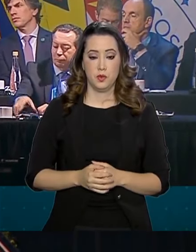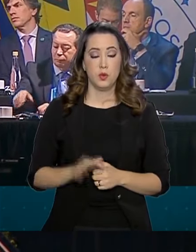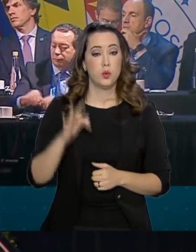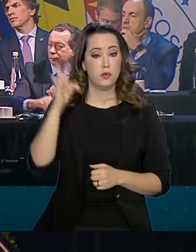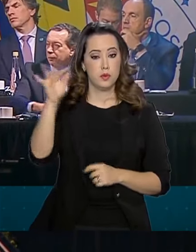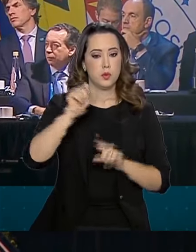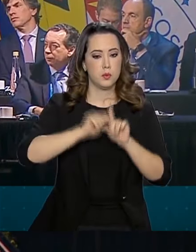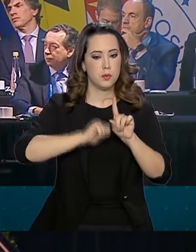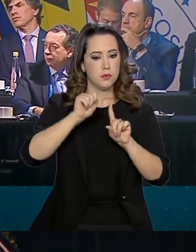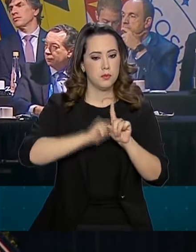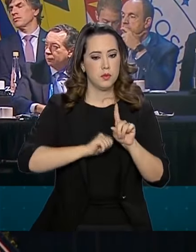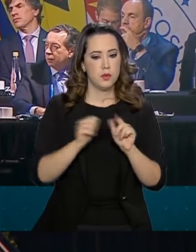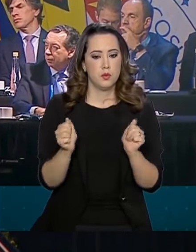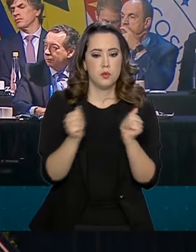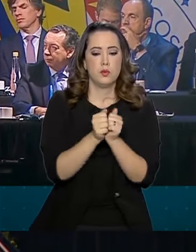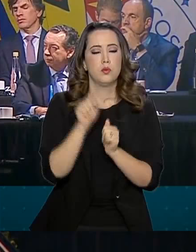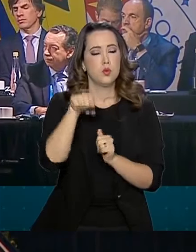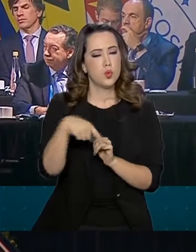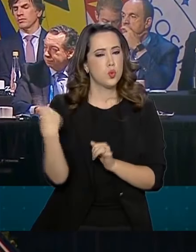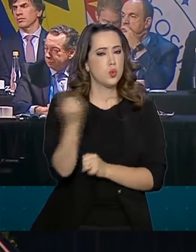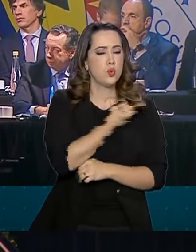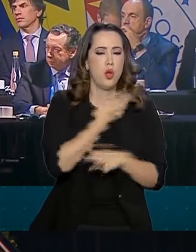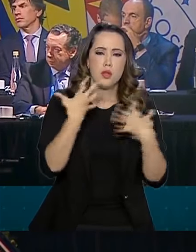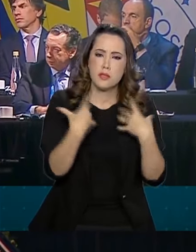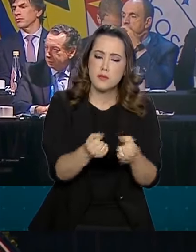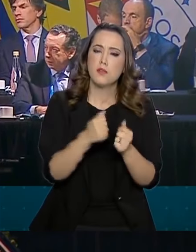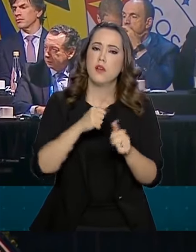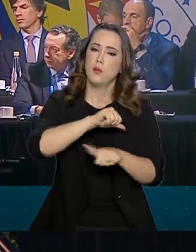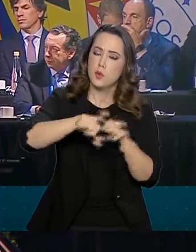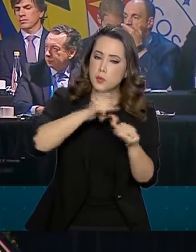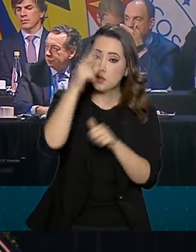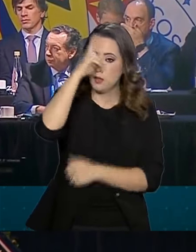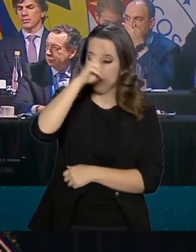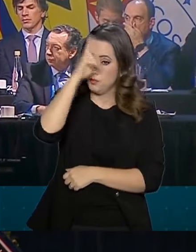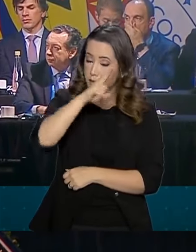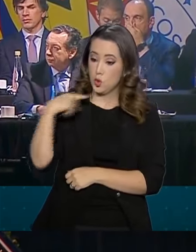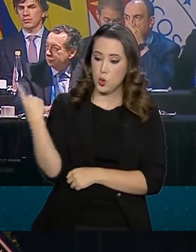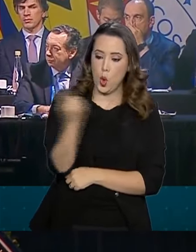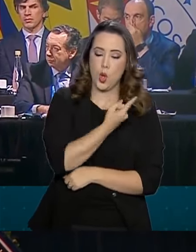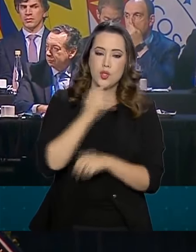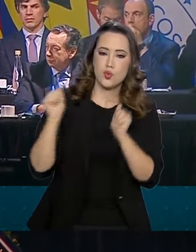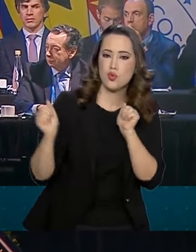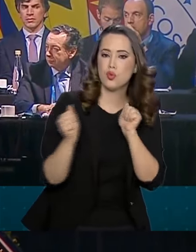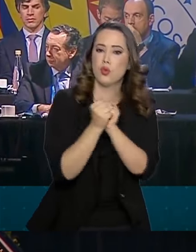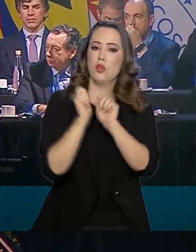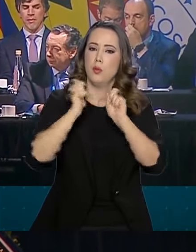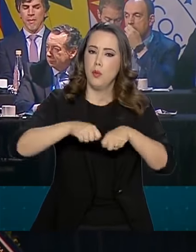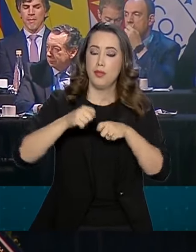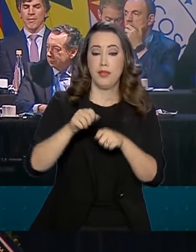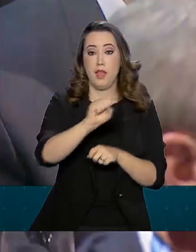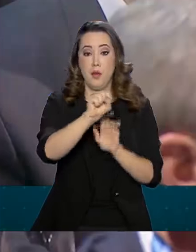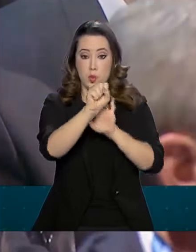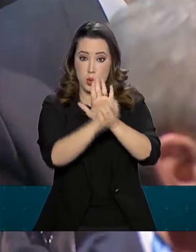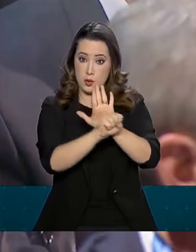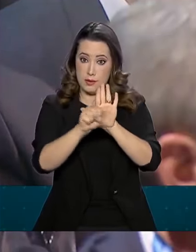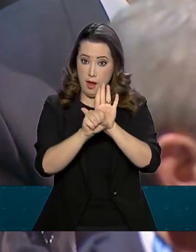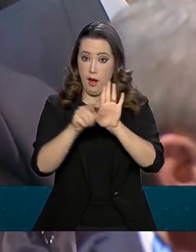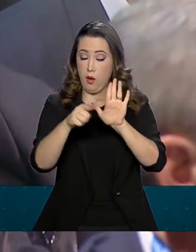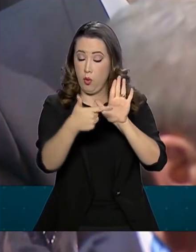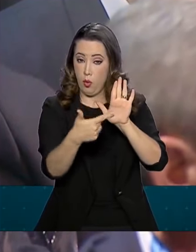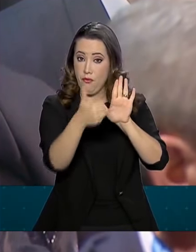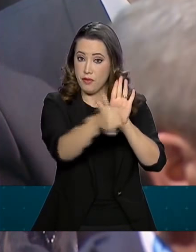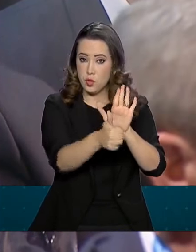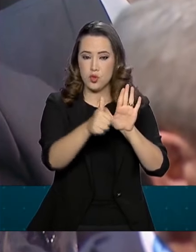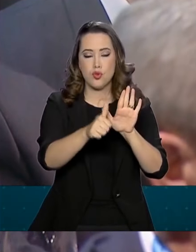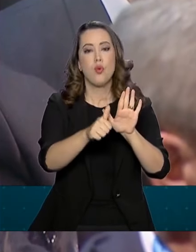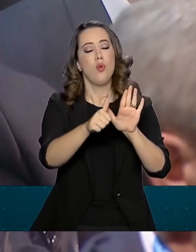próximos meses. Juntos vamos fazer história. Juntos podemos fazer do século XXI o século da